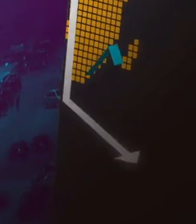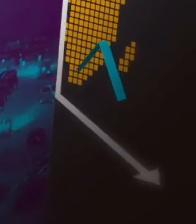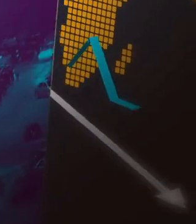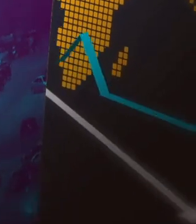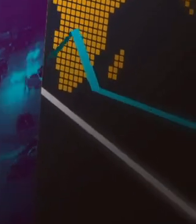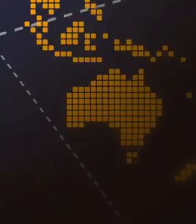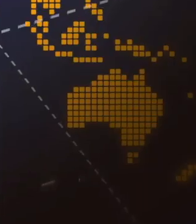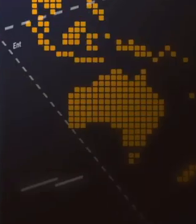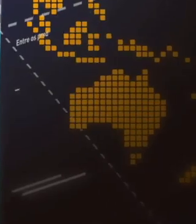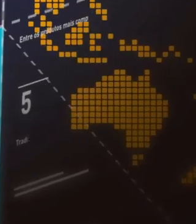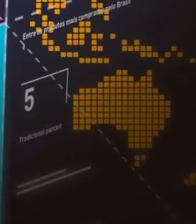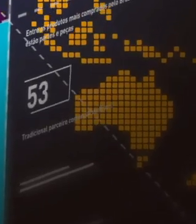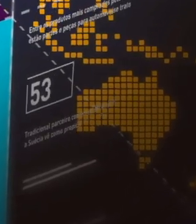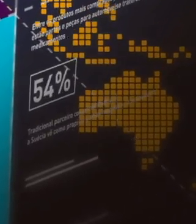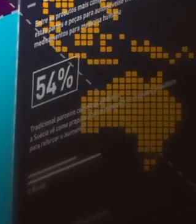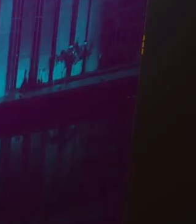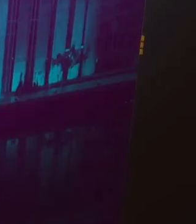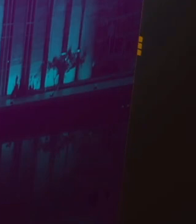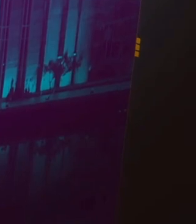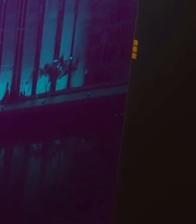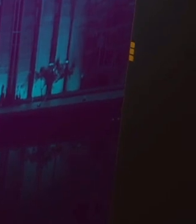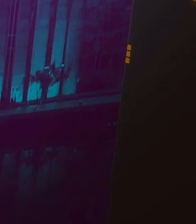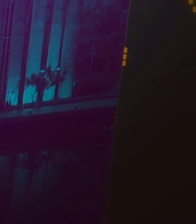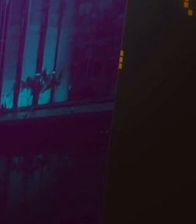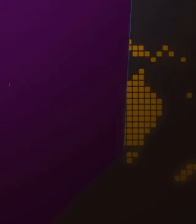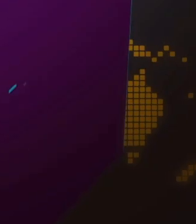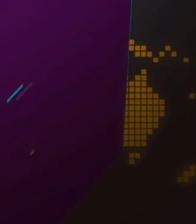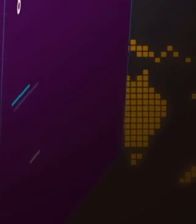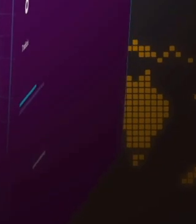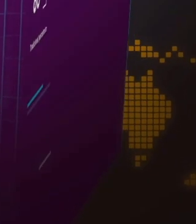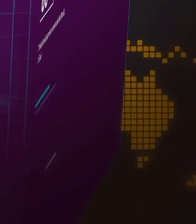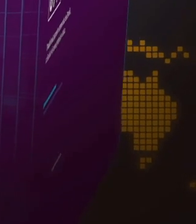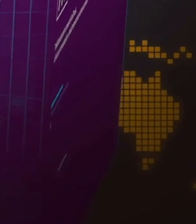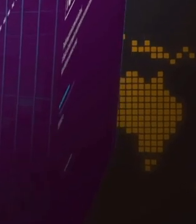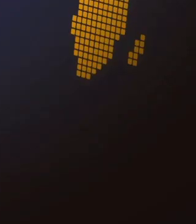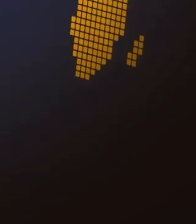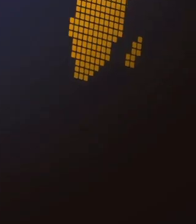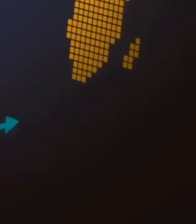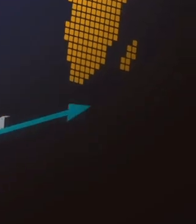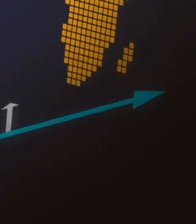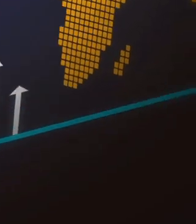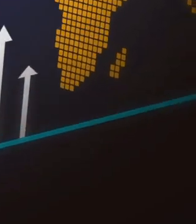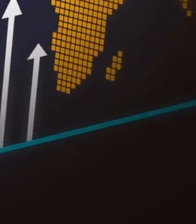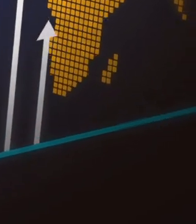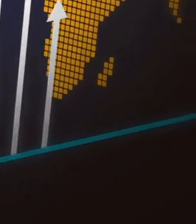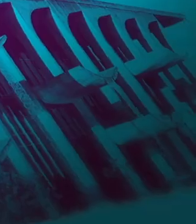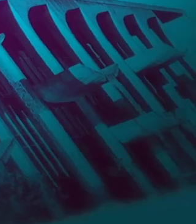NBR do Governo Federal e nas nossas